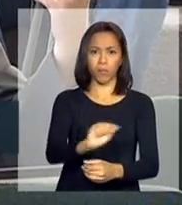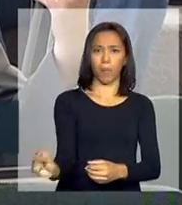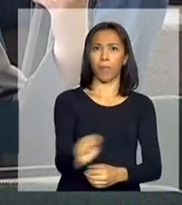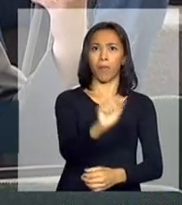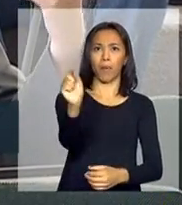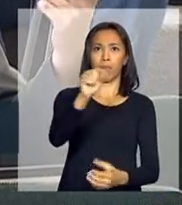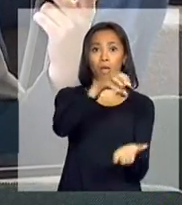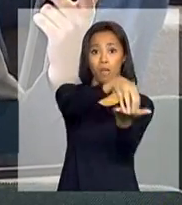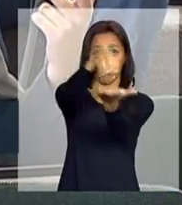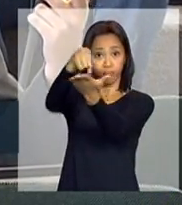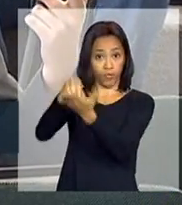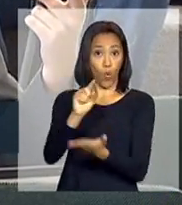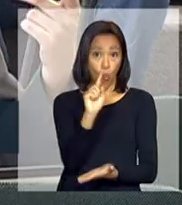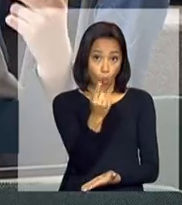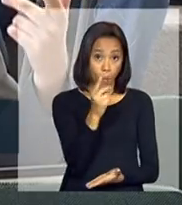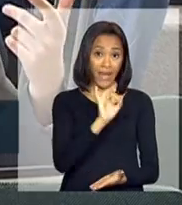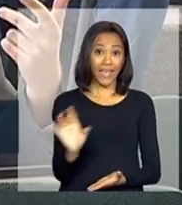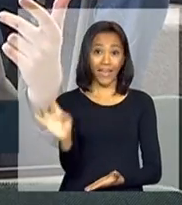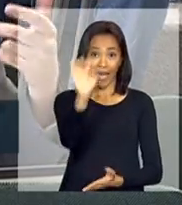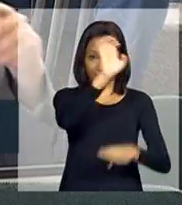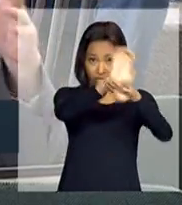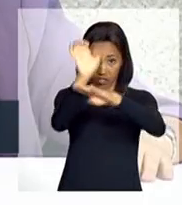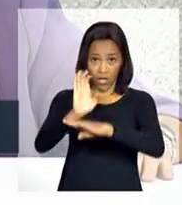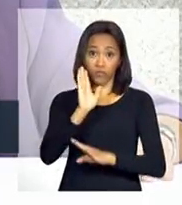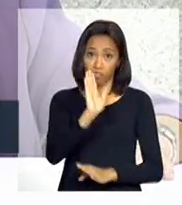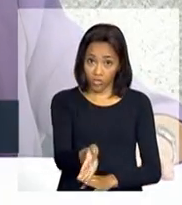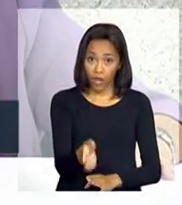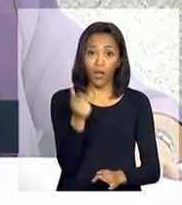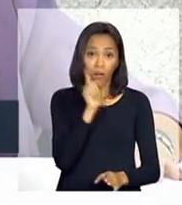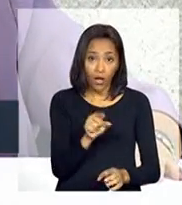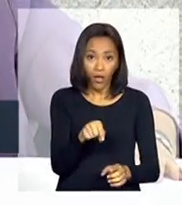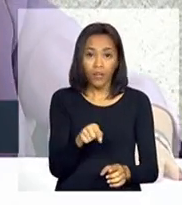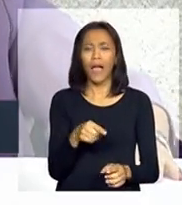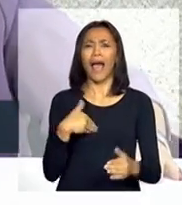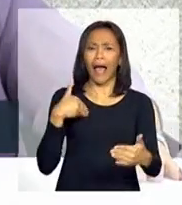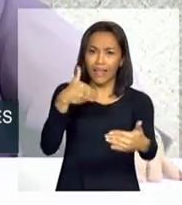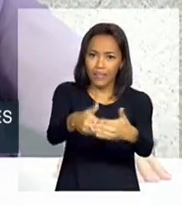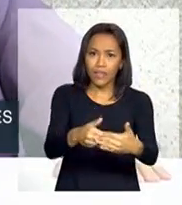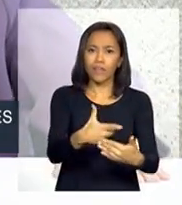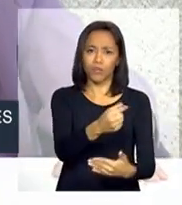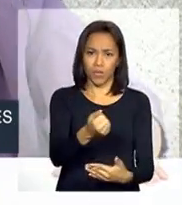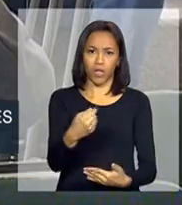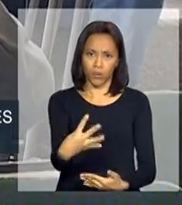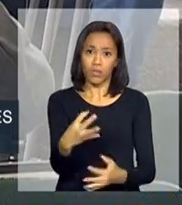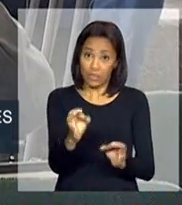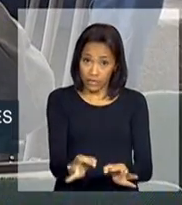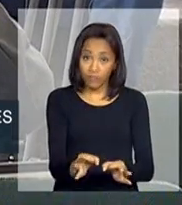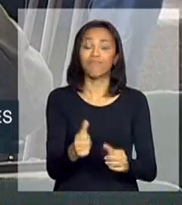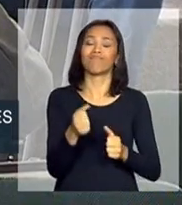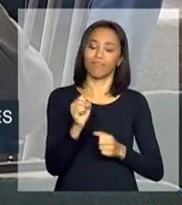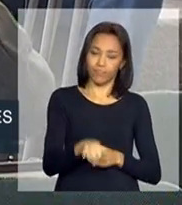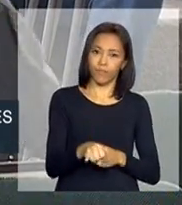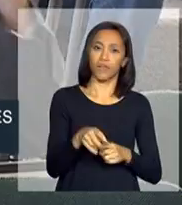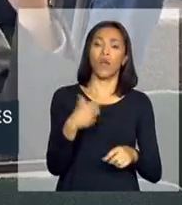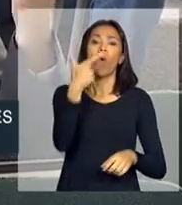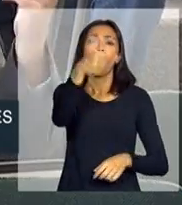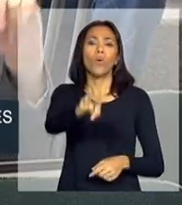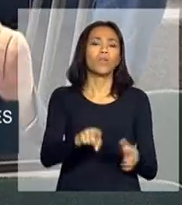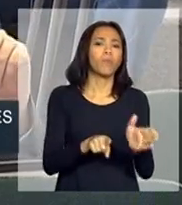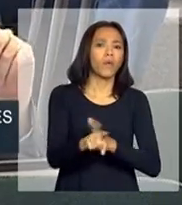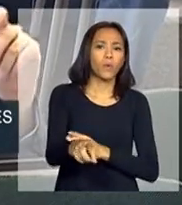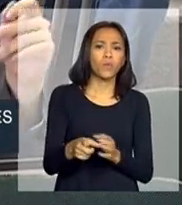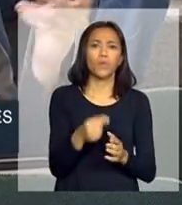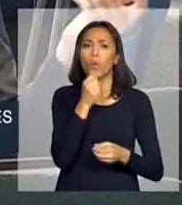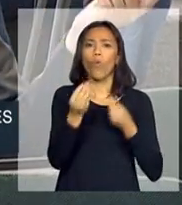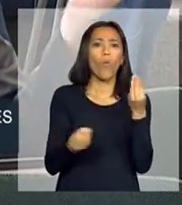estado. É isso? Sim. São 27 e até 2014. É. E outra coisa é em relação ao acordo